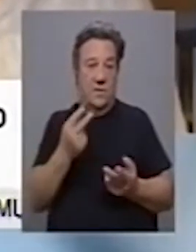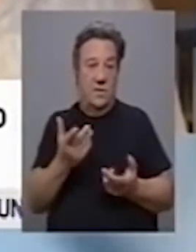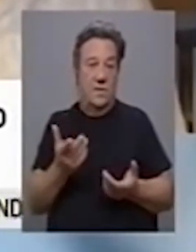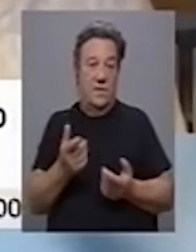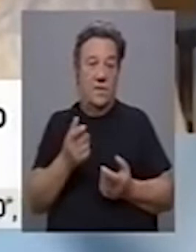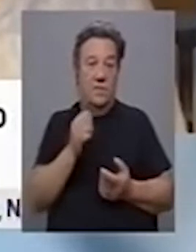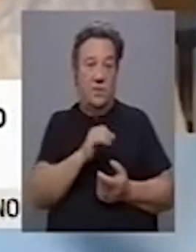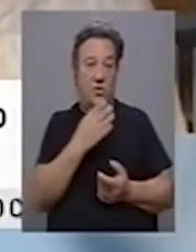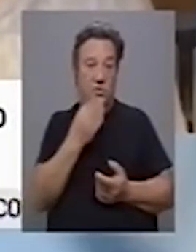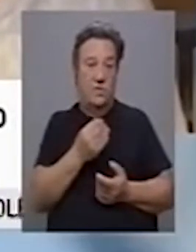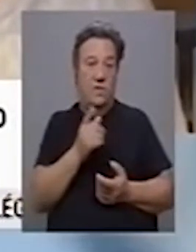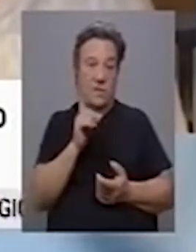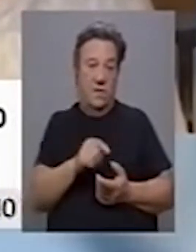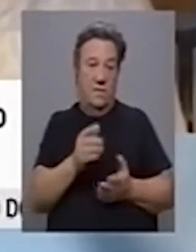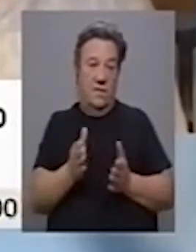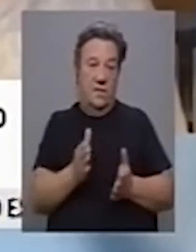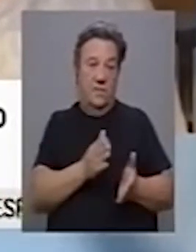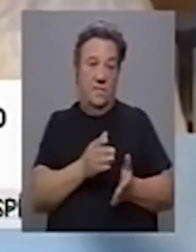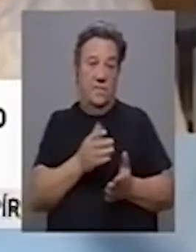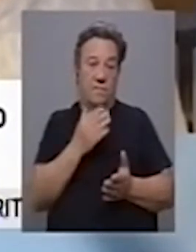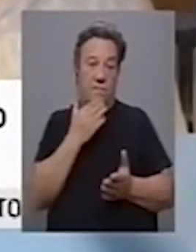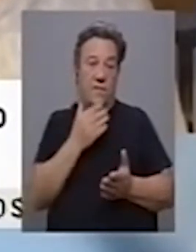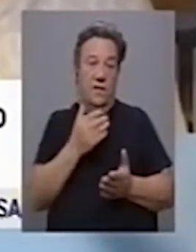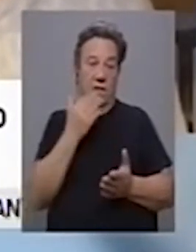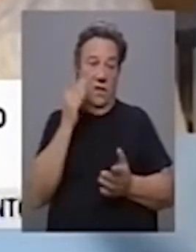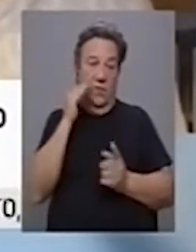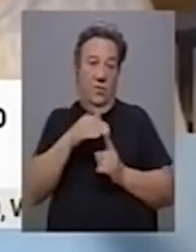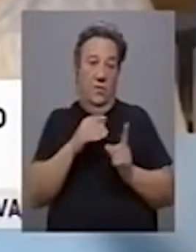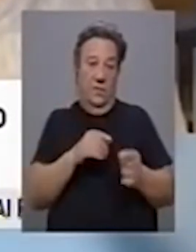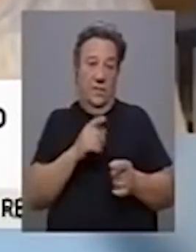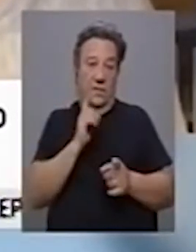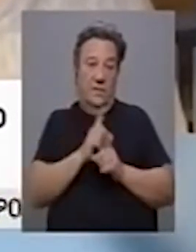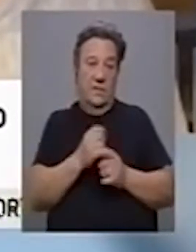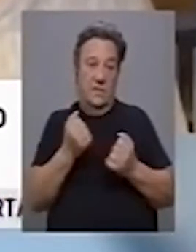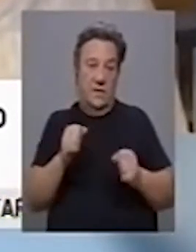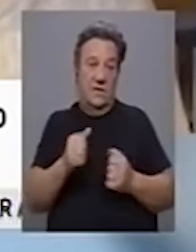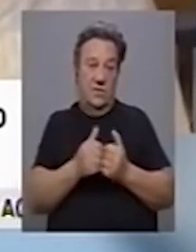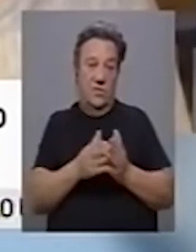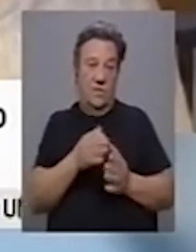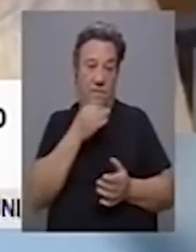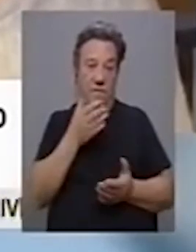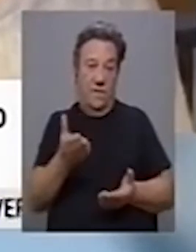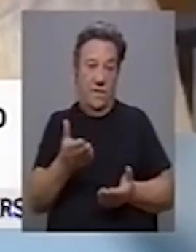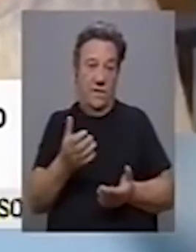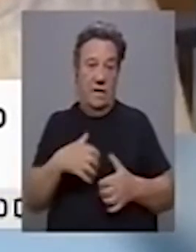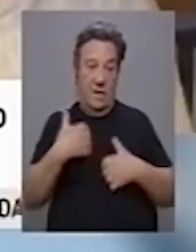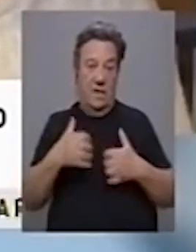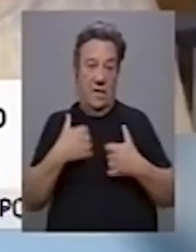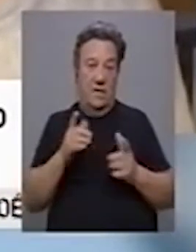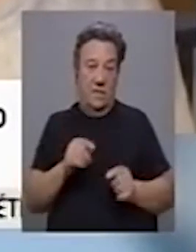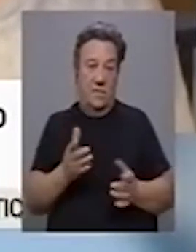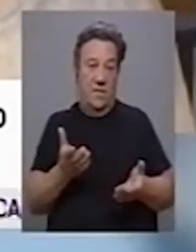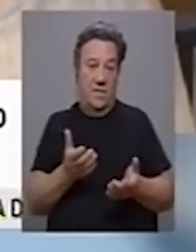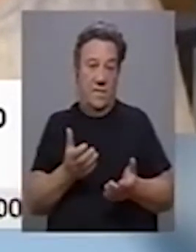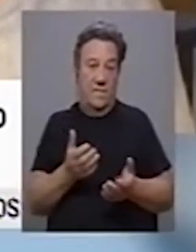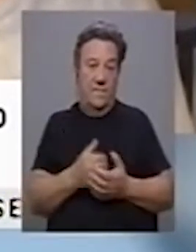para os jovens é também fruto, a resultante desse stress todo de que estamos a falar e irritabilidade inclusive.